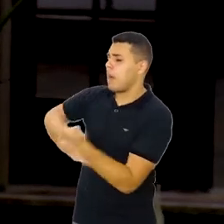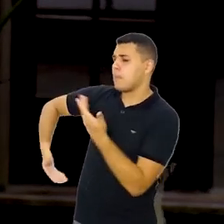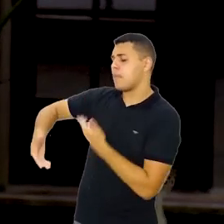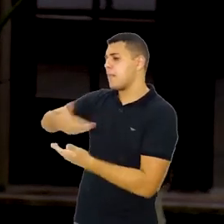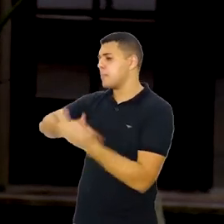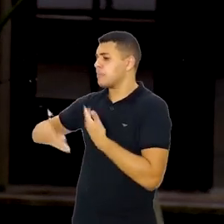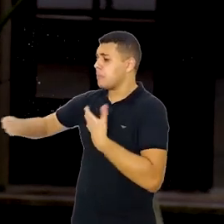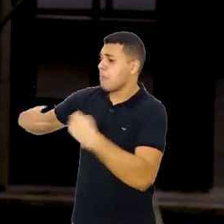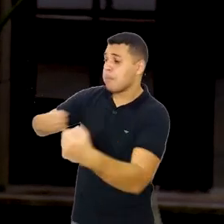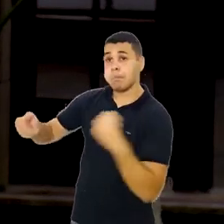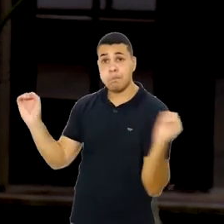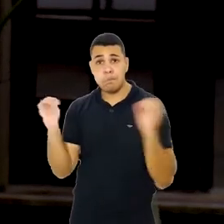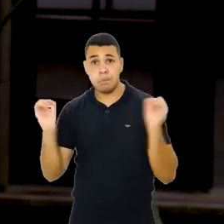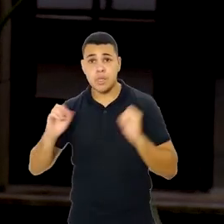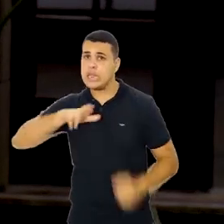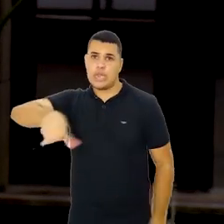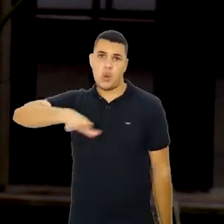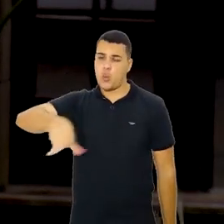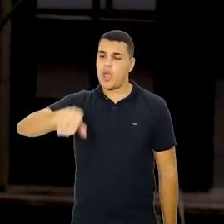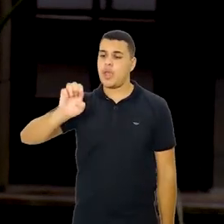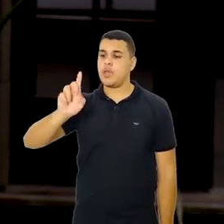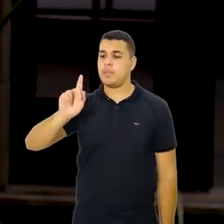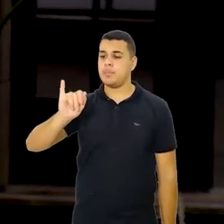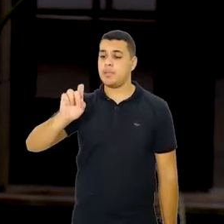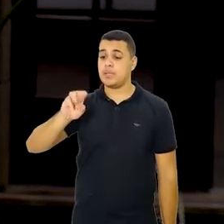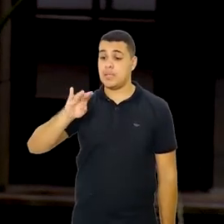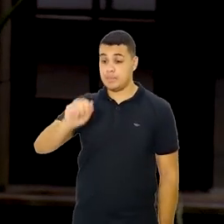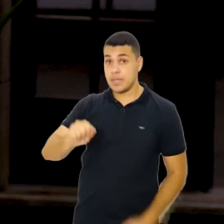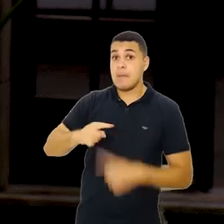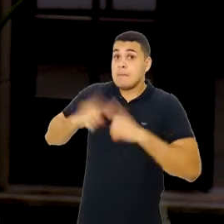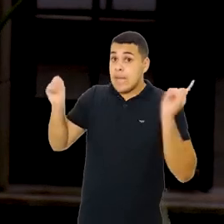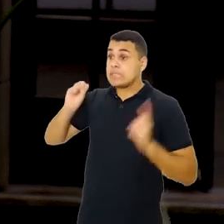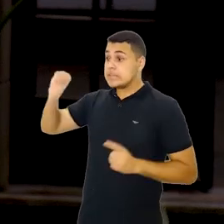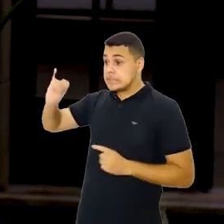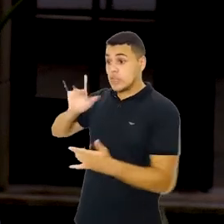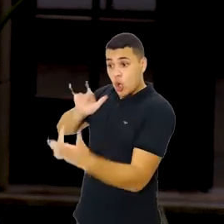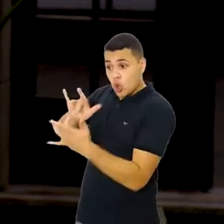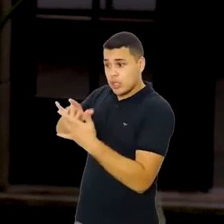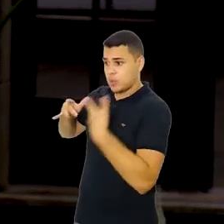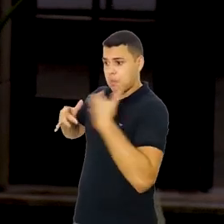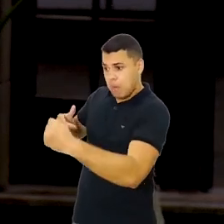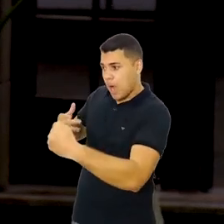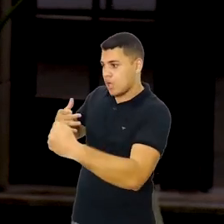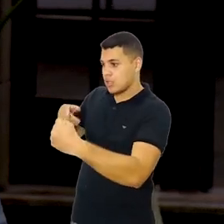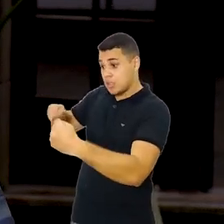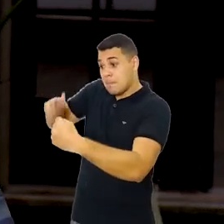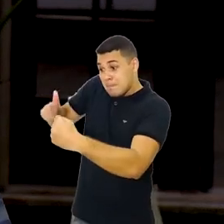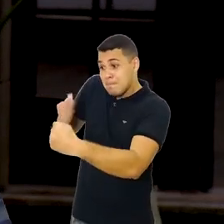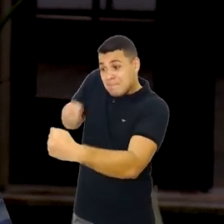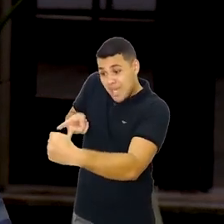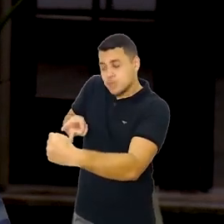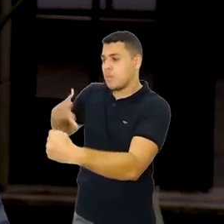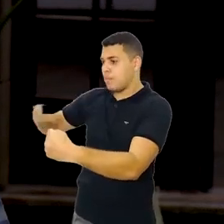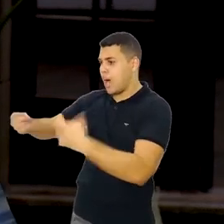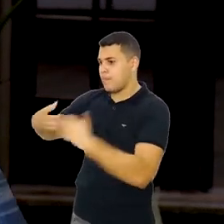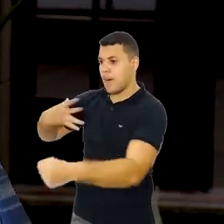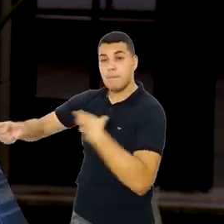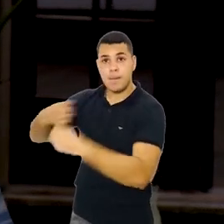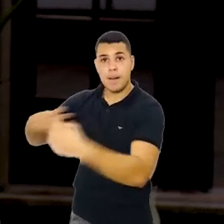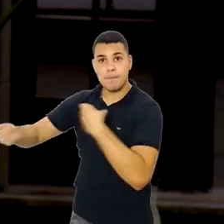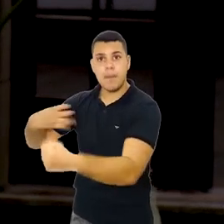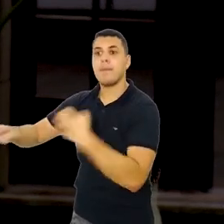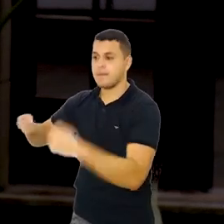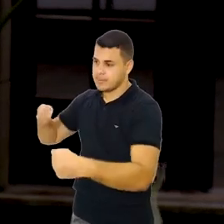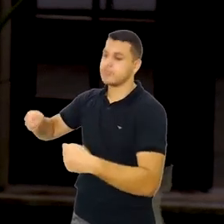viagem, não é uma epidemia. Mas, se aquele alguém infectou uma outra pessoa e aquela pessoa adoeceu